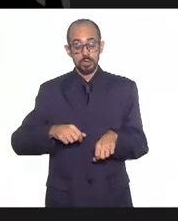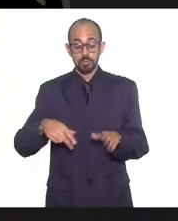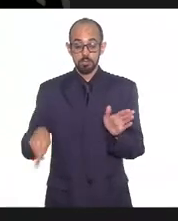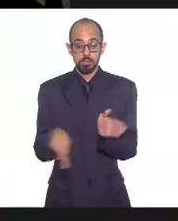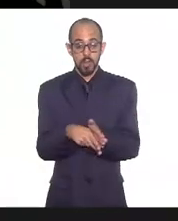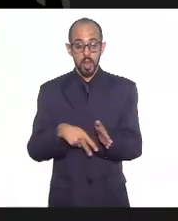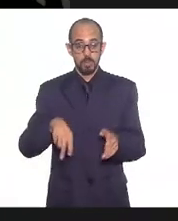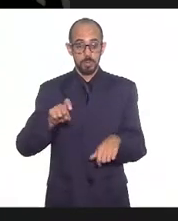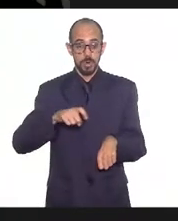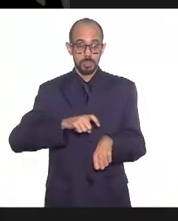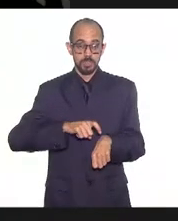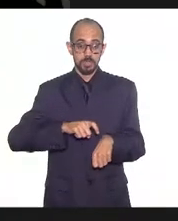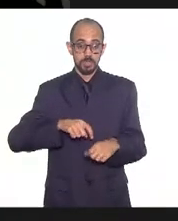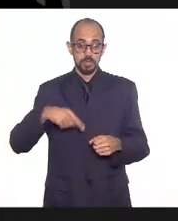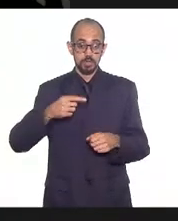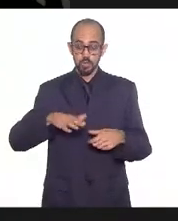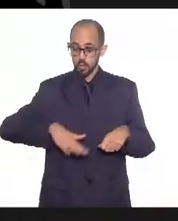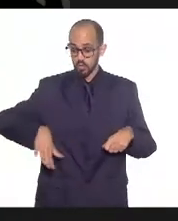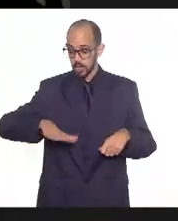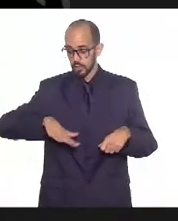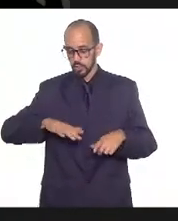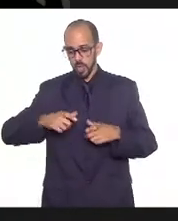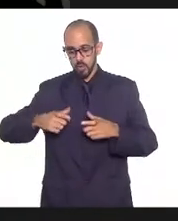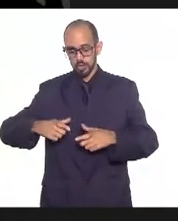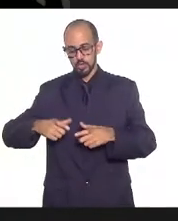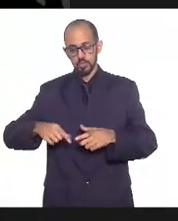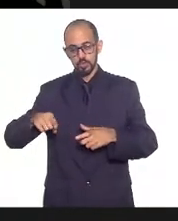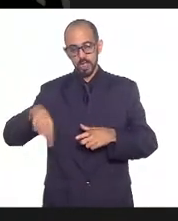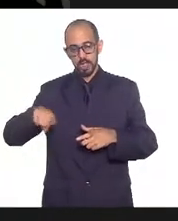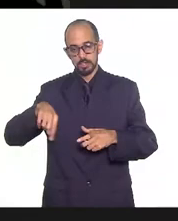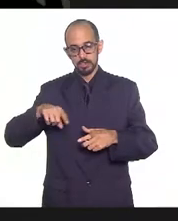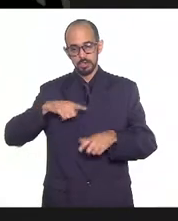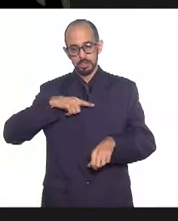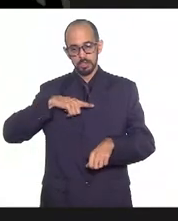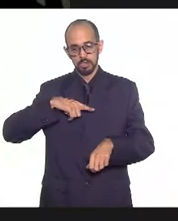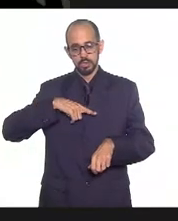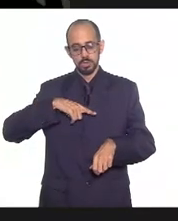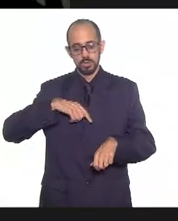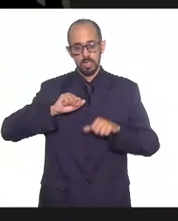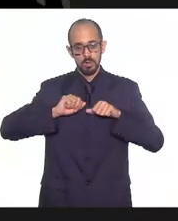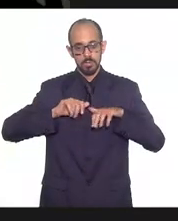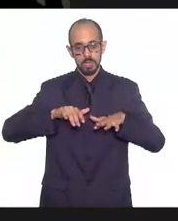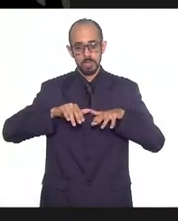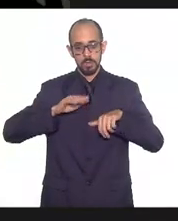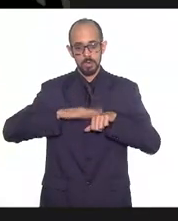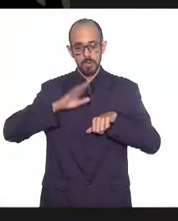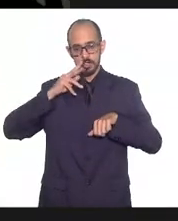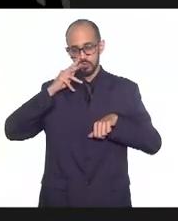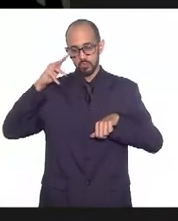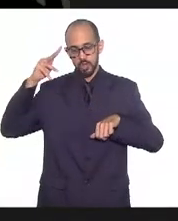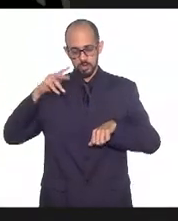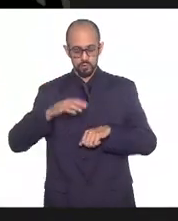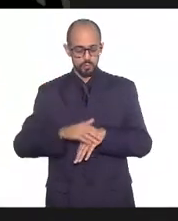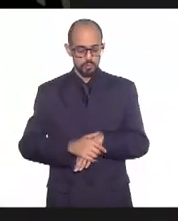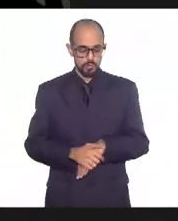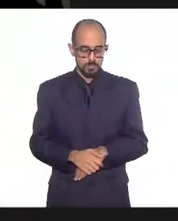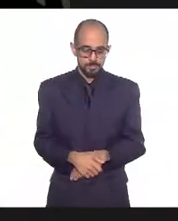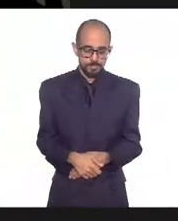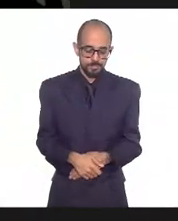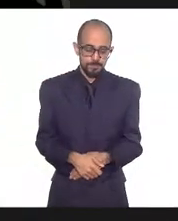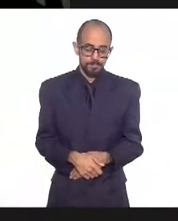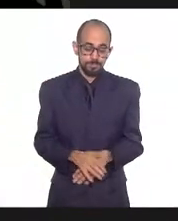municípios, essas regiões do estado do Rio de Janeiro, onde a pandemia está numa situação um pouco mais agravada,